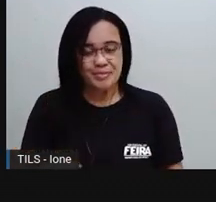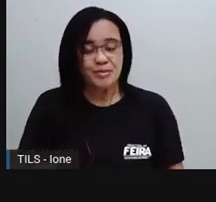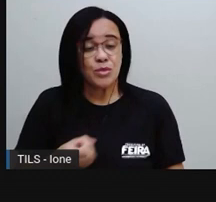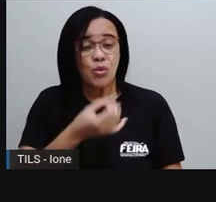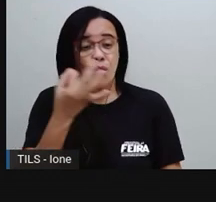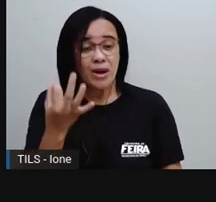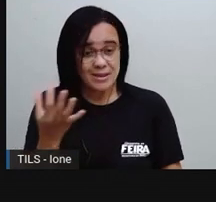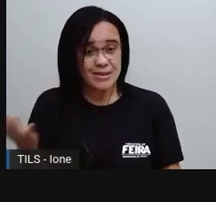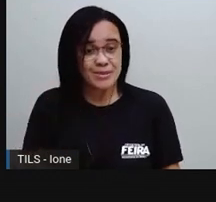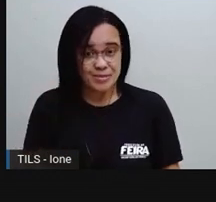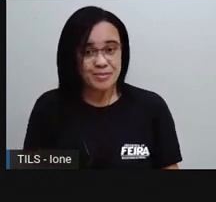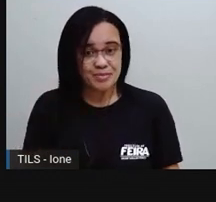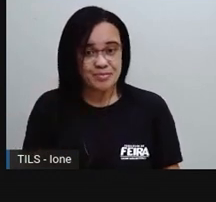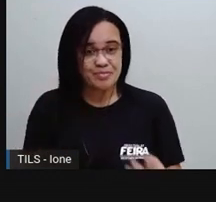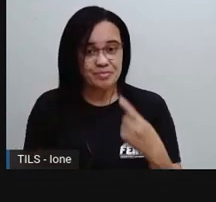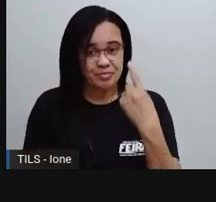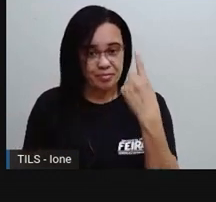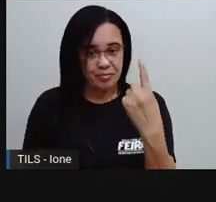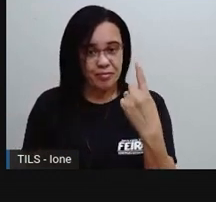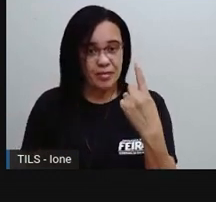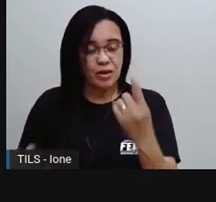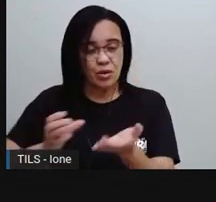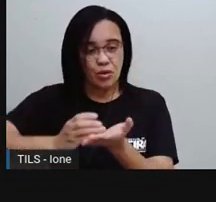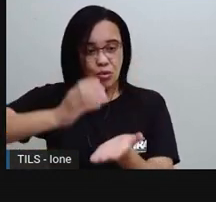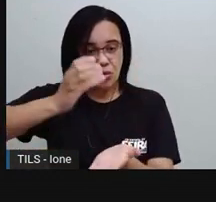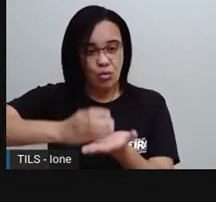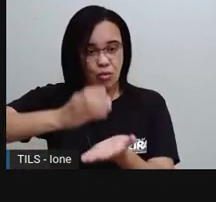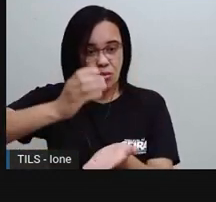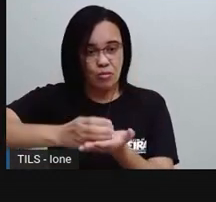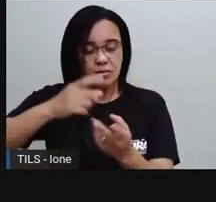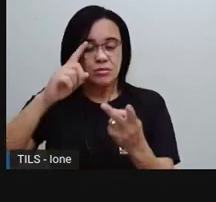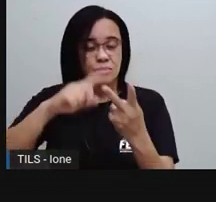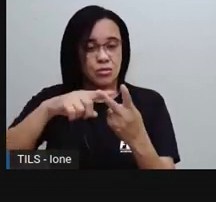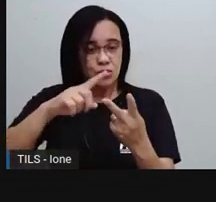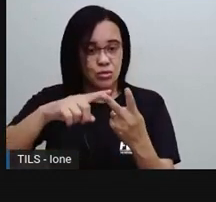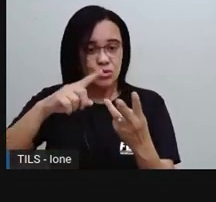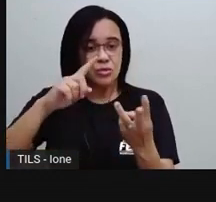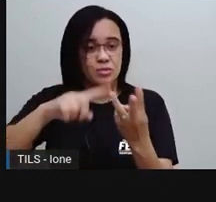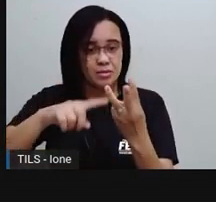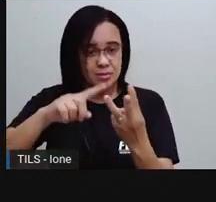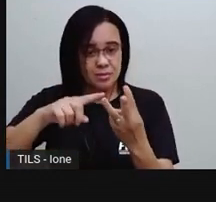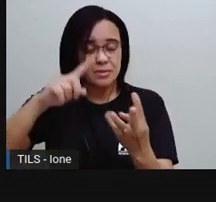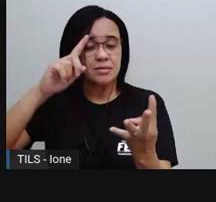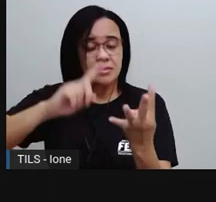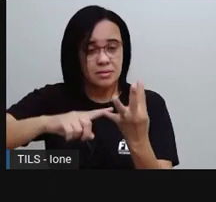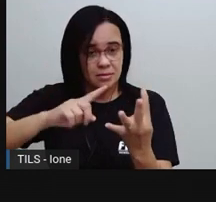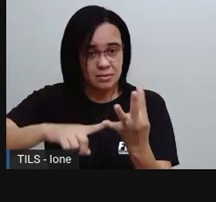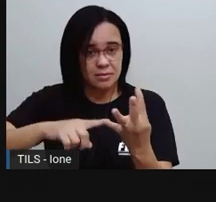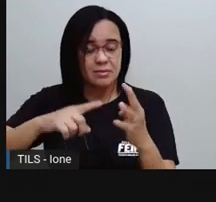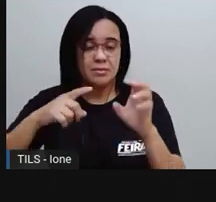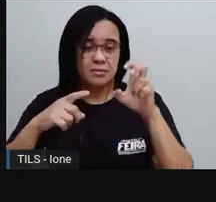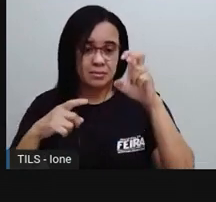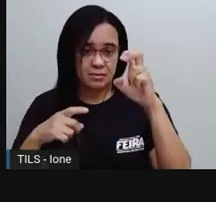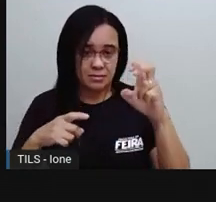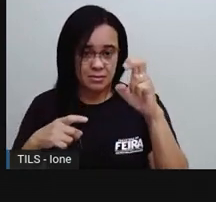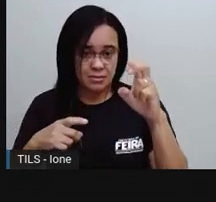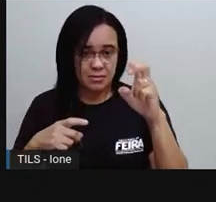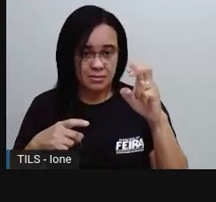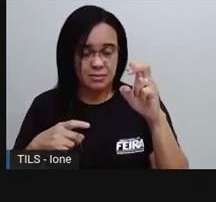Então, aqui, ó, um copo. Um, dois, três, quatro,